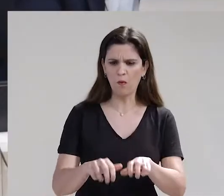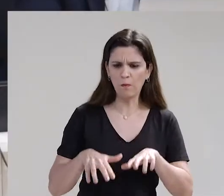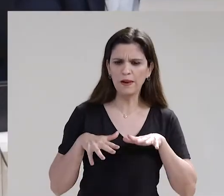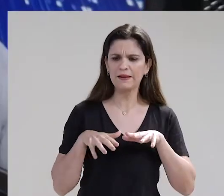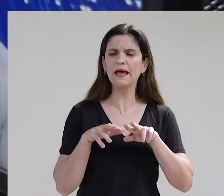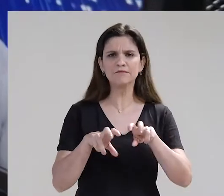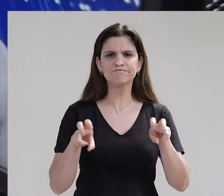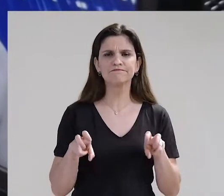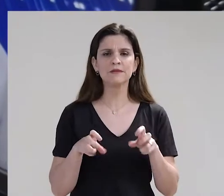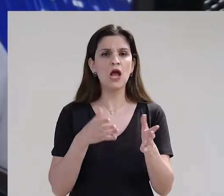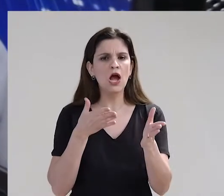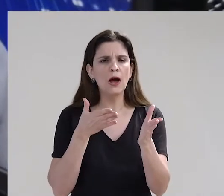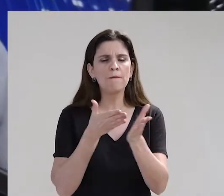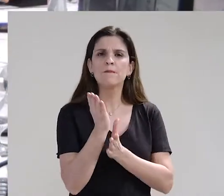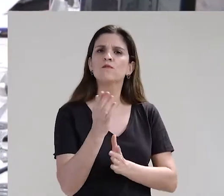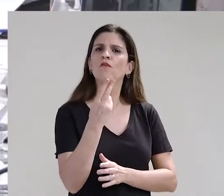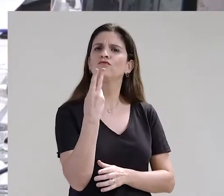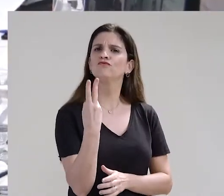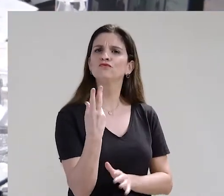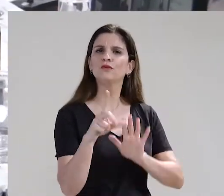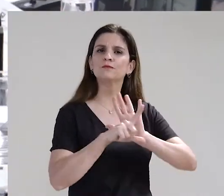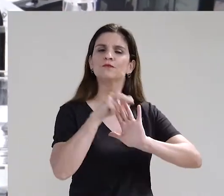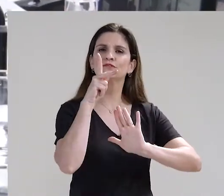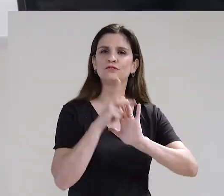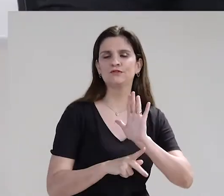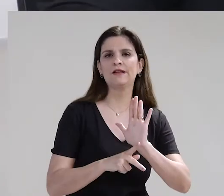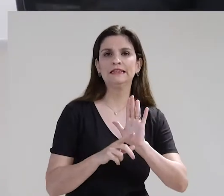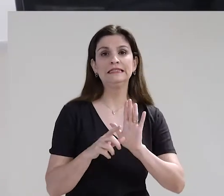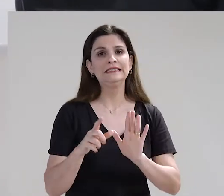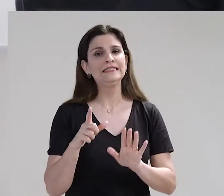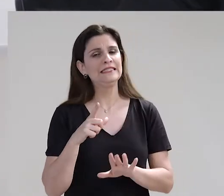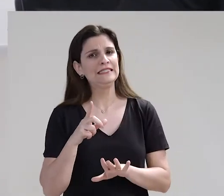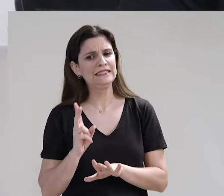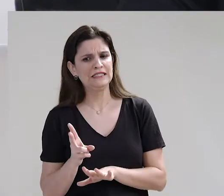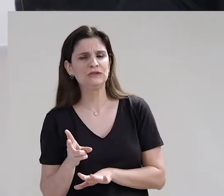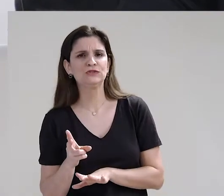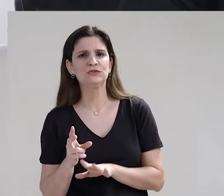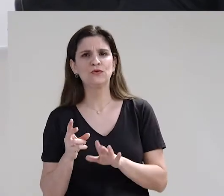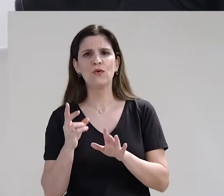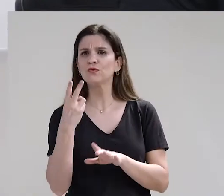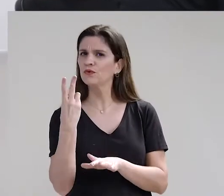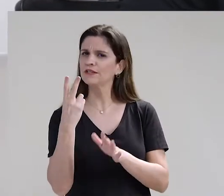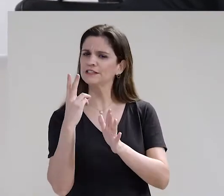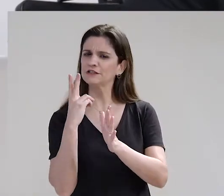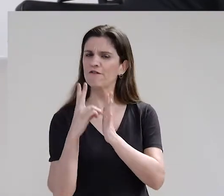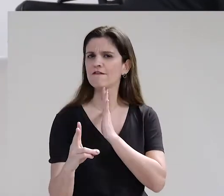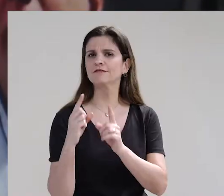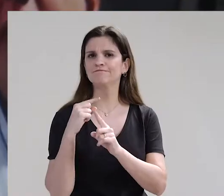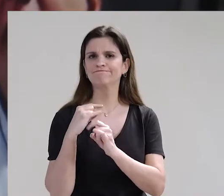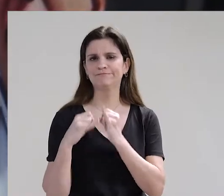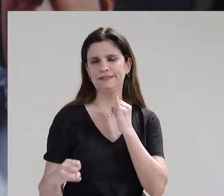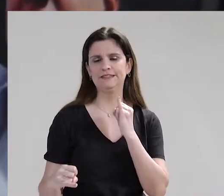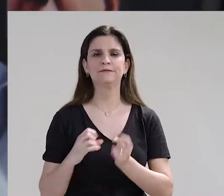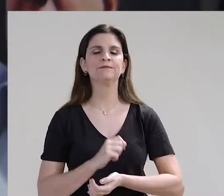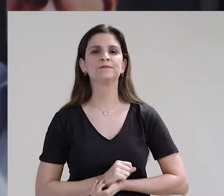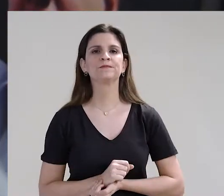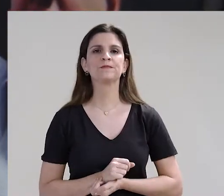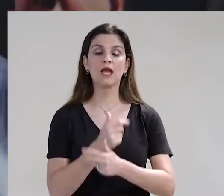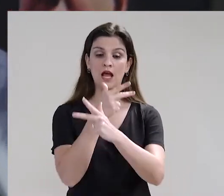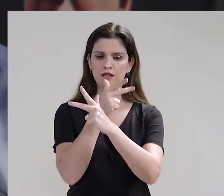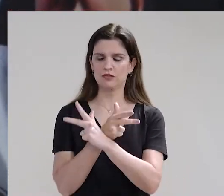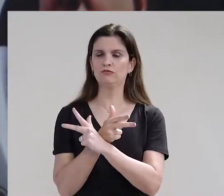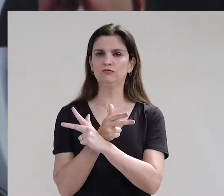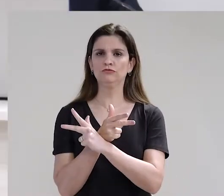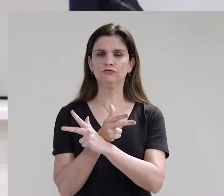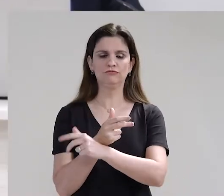plenário da Câmara Municipal aprovou dois projetos de lei e manteve dois vetos parciais do Executivo. A sessão, mais uma